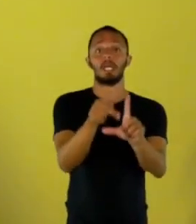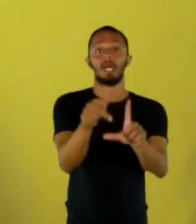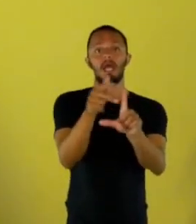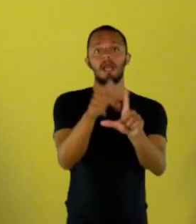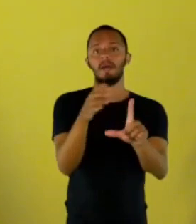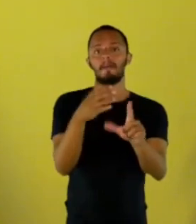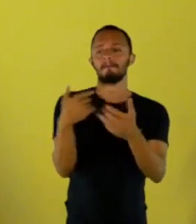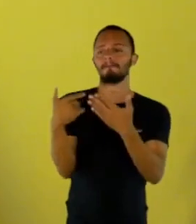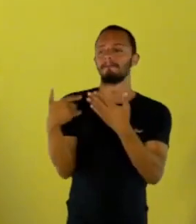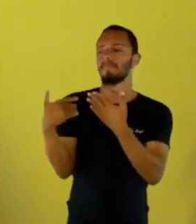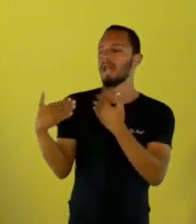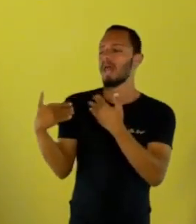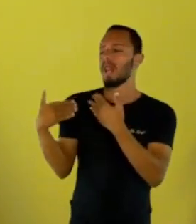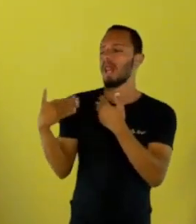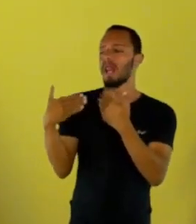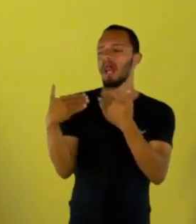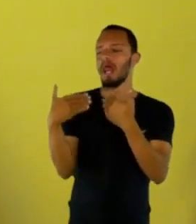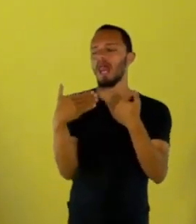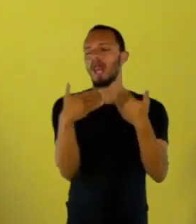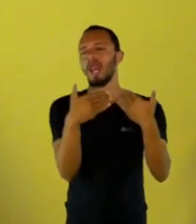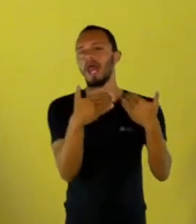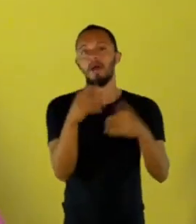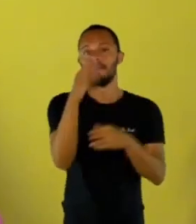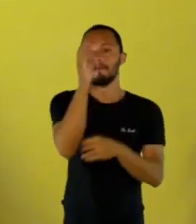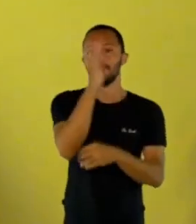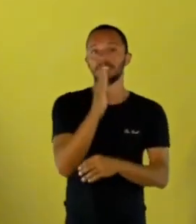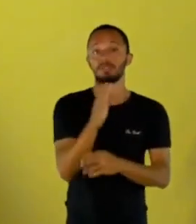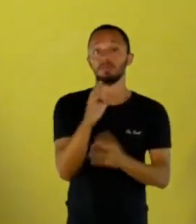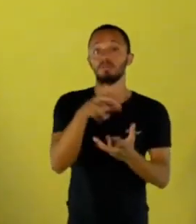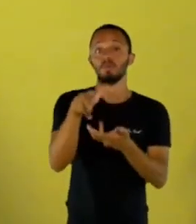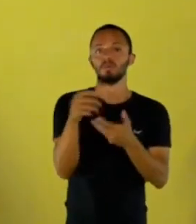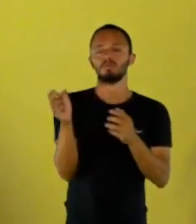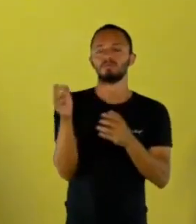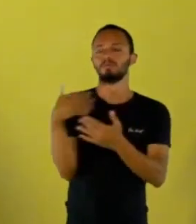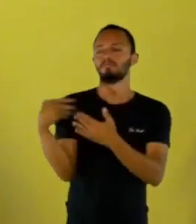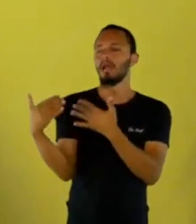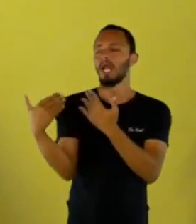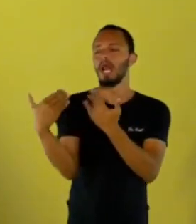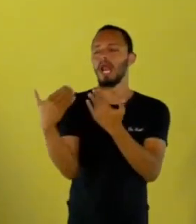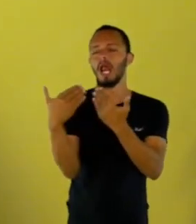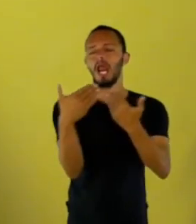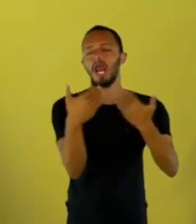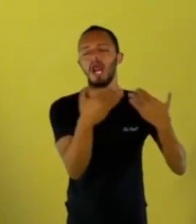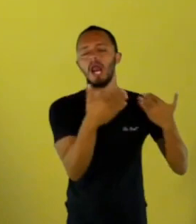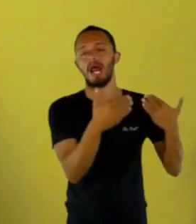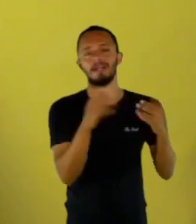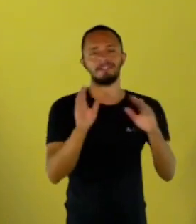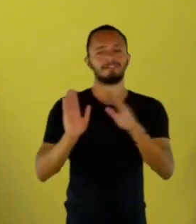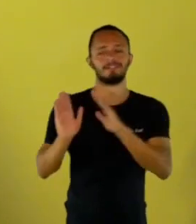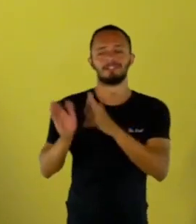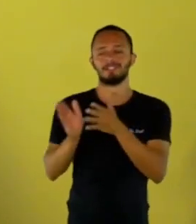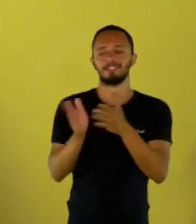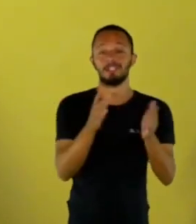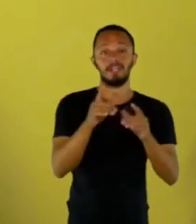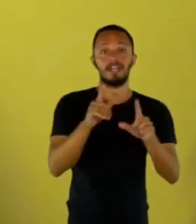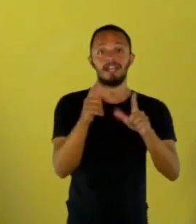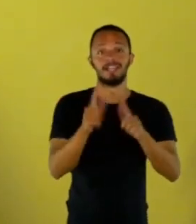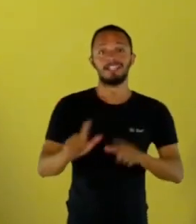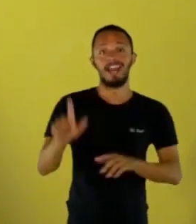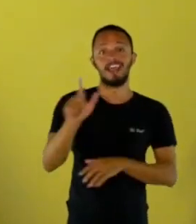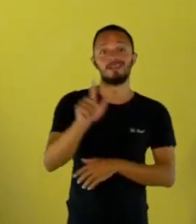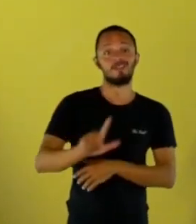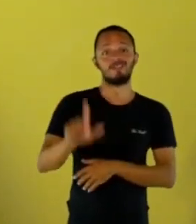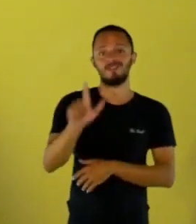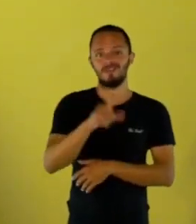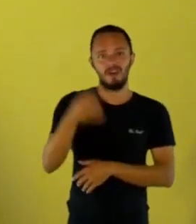do Brasil e do mundo, que você pode assistir e acompanhar o melhor da literatura, lançamentos nacionais,